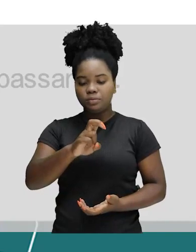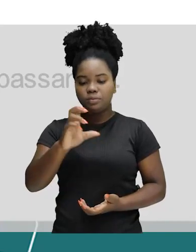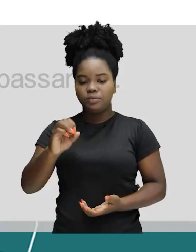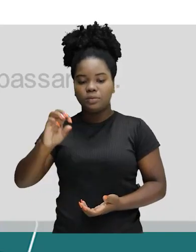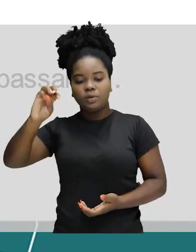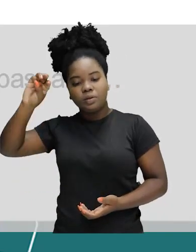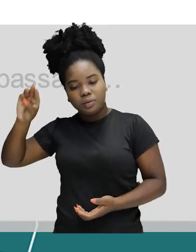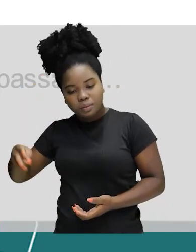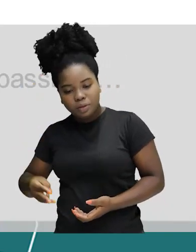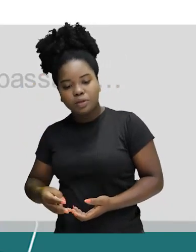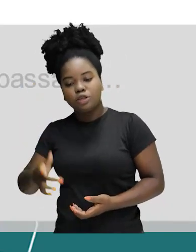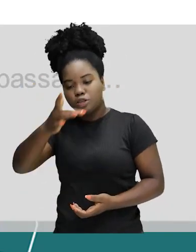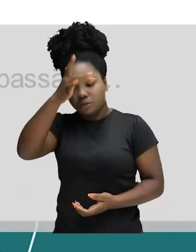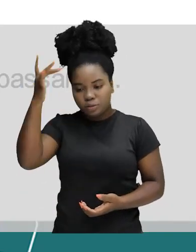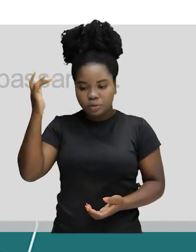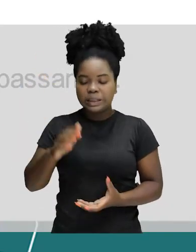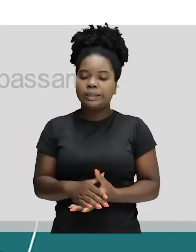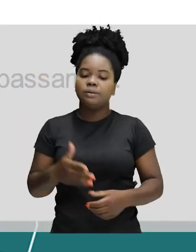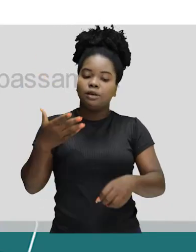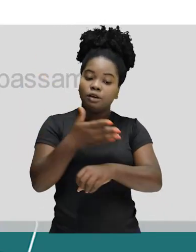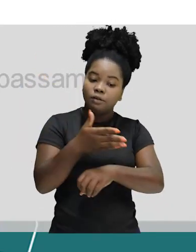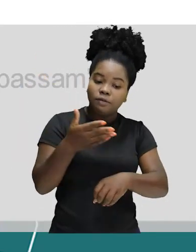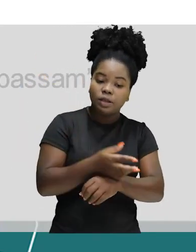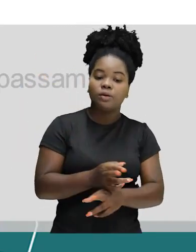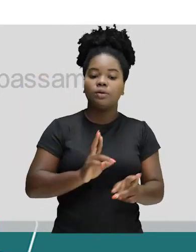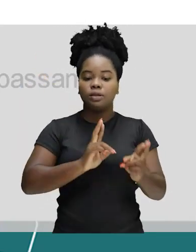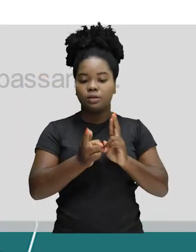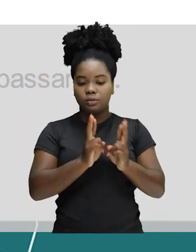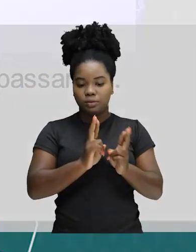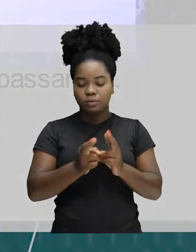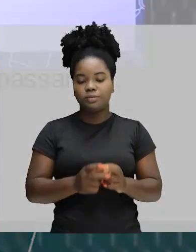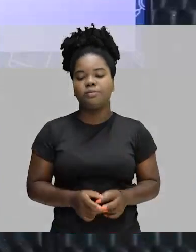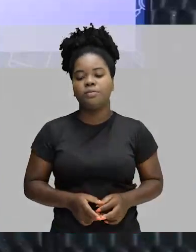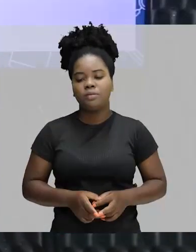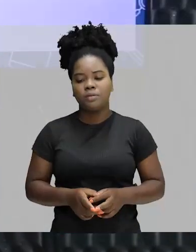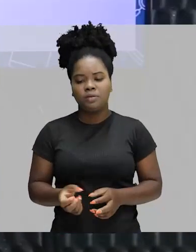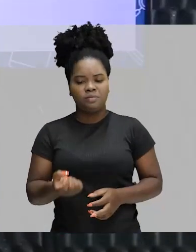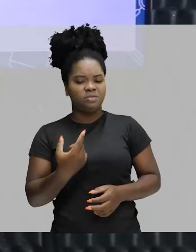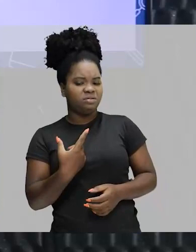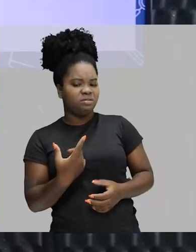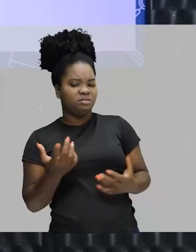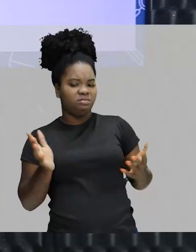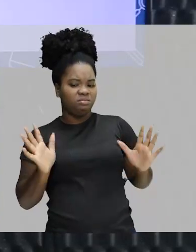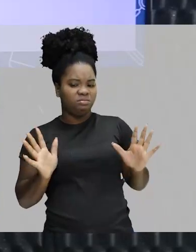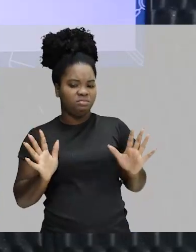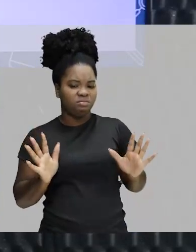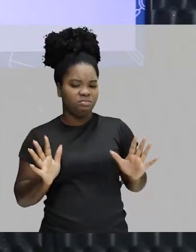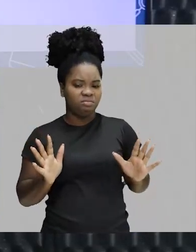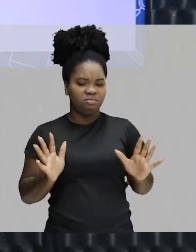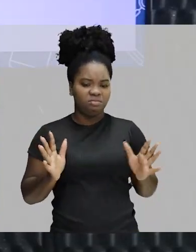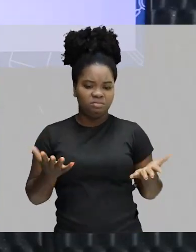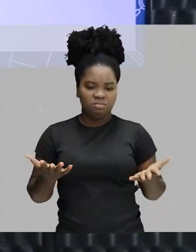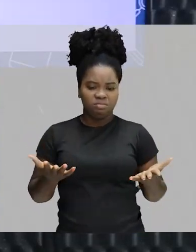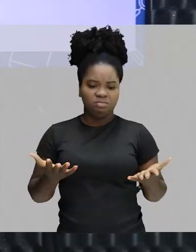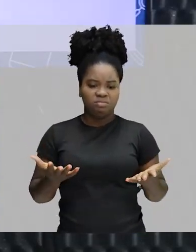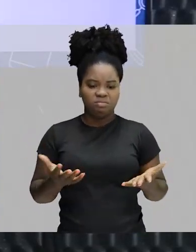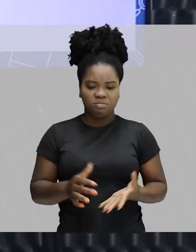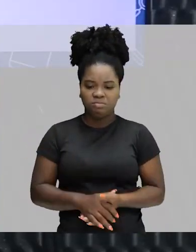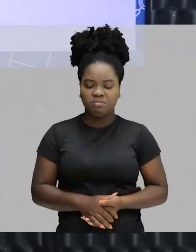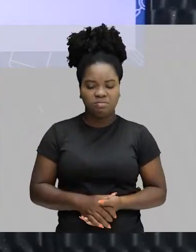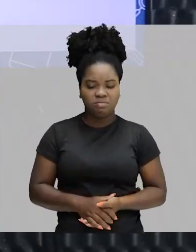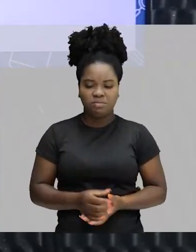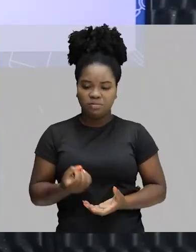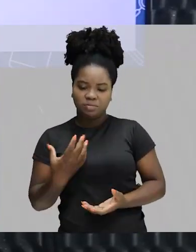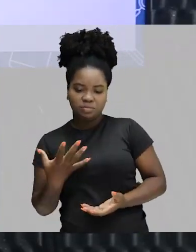pessoas passam diariamente pela rodoviária. Fica estranho ou não fica? Não fica muito, né? Não dá esteticamente, não fica muito